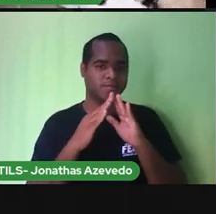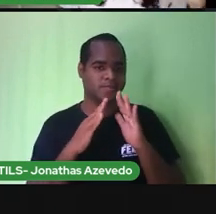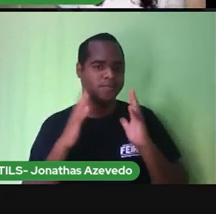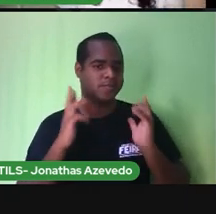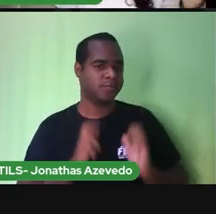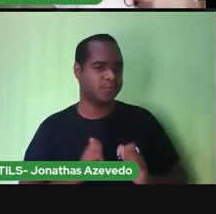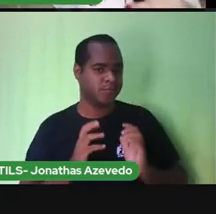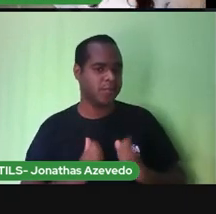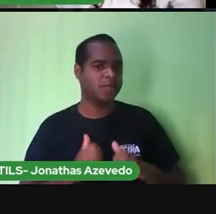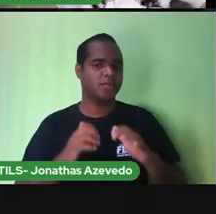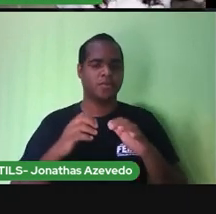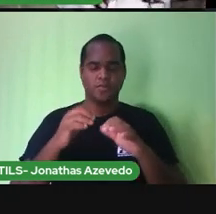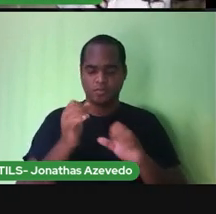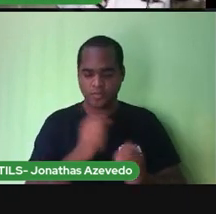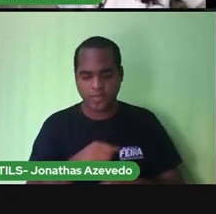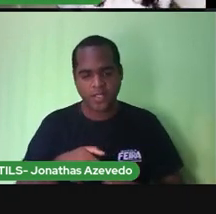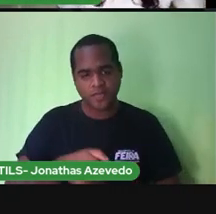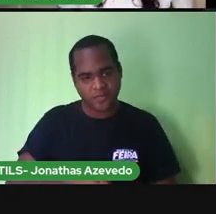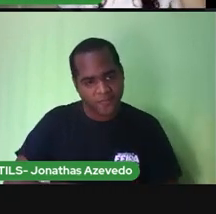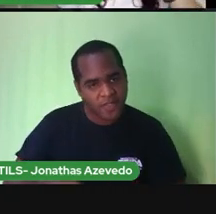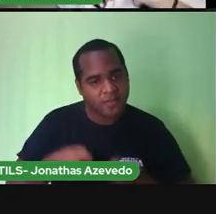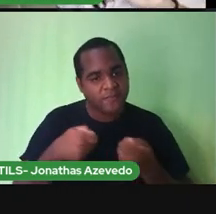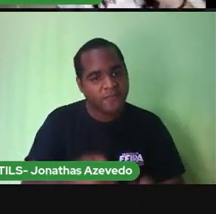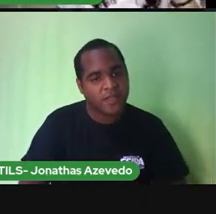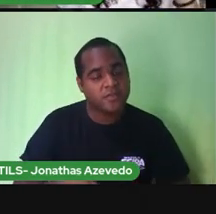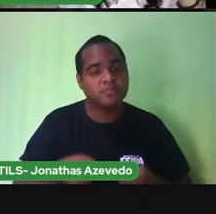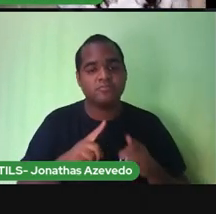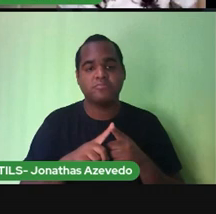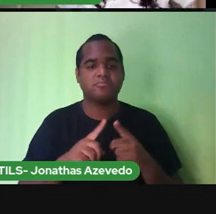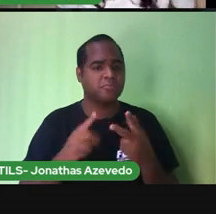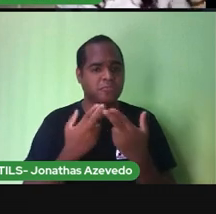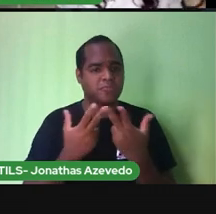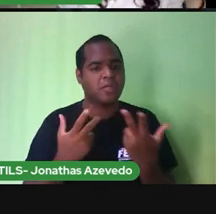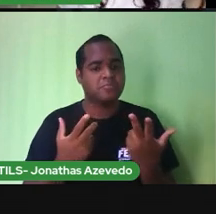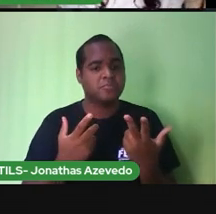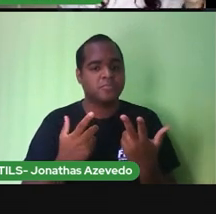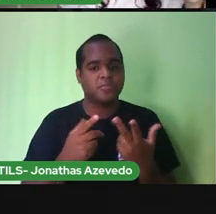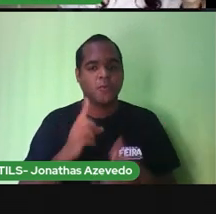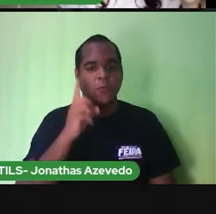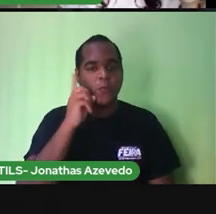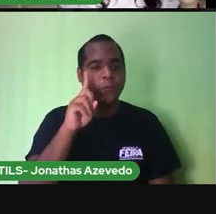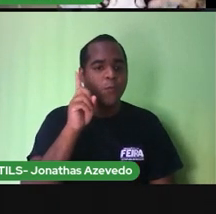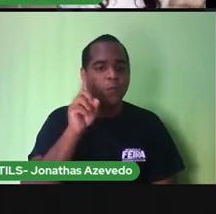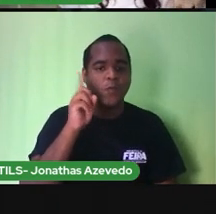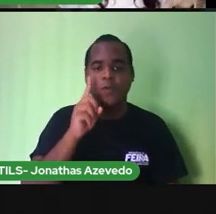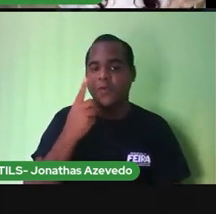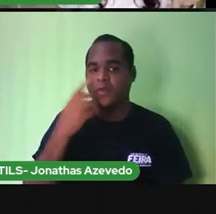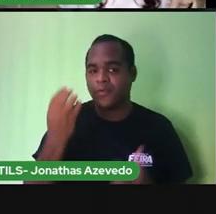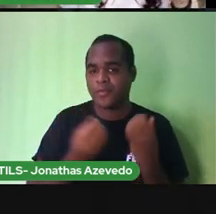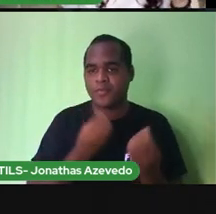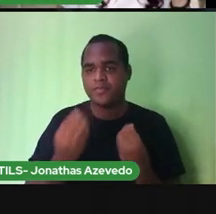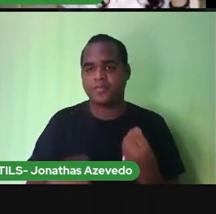varrer passar o pano empalhar telhado vocês vão ver o dia a dia de vocês tá bom